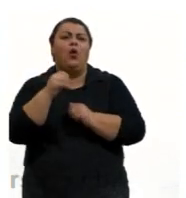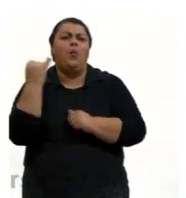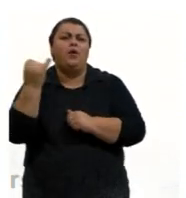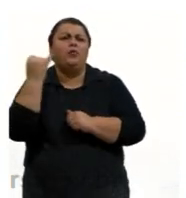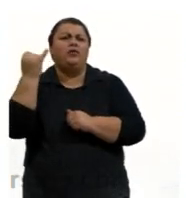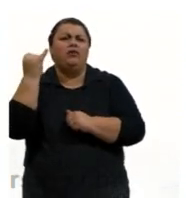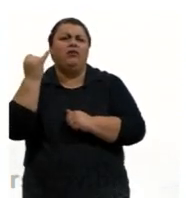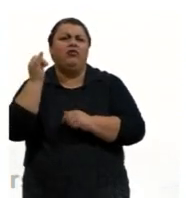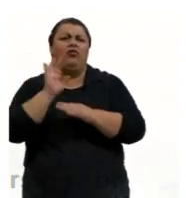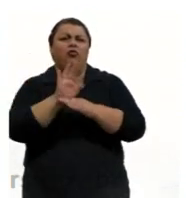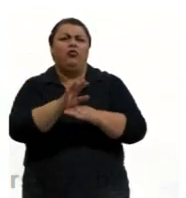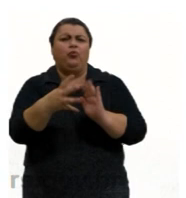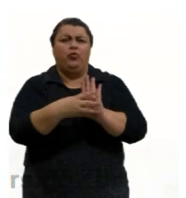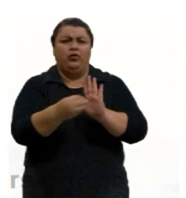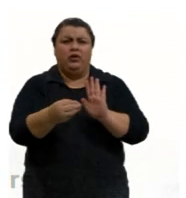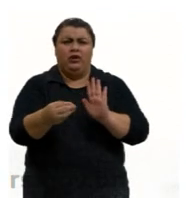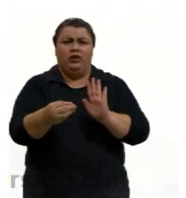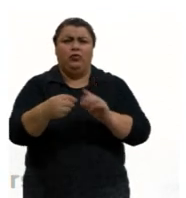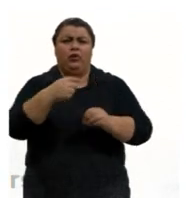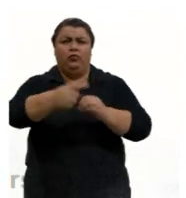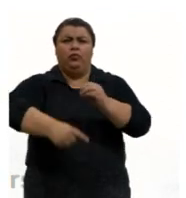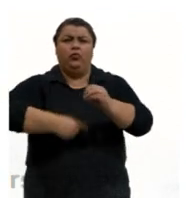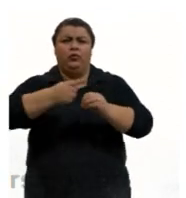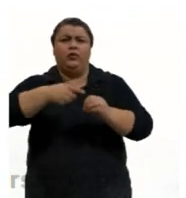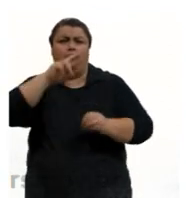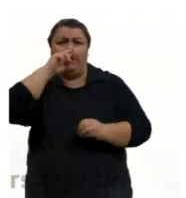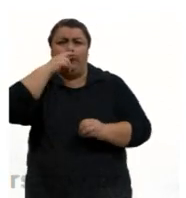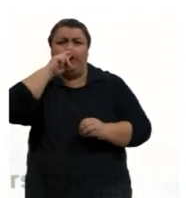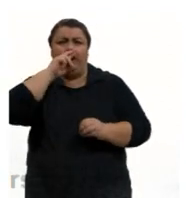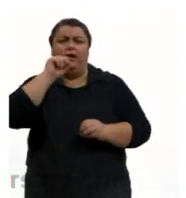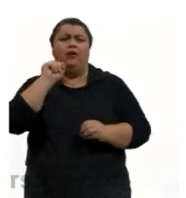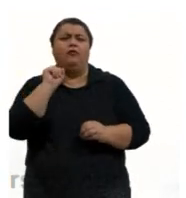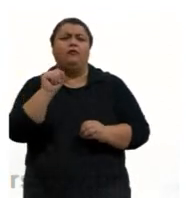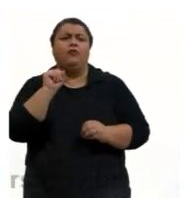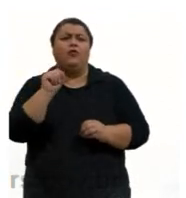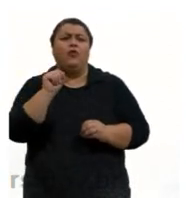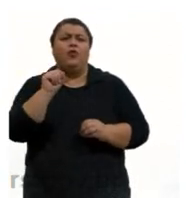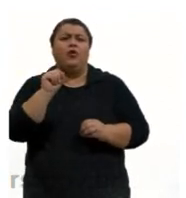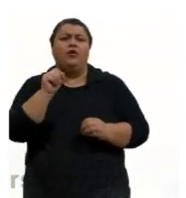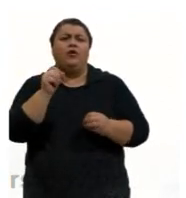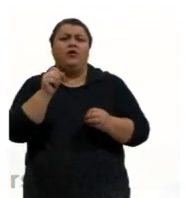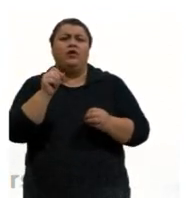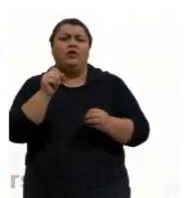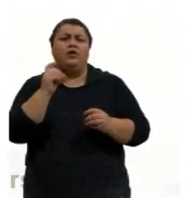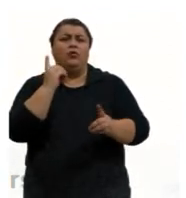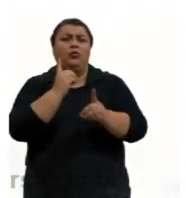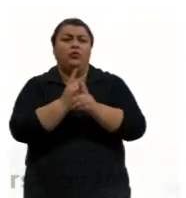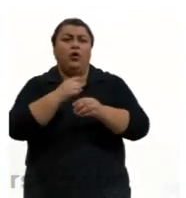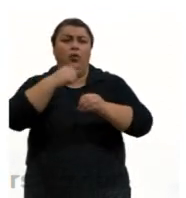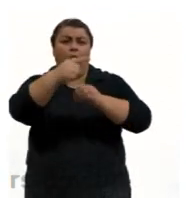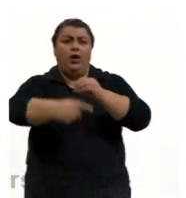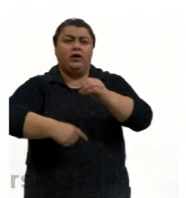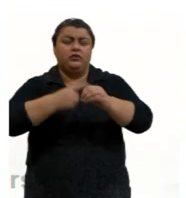contribuição do modelo atômico de Rutherford foi considerar o átomo constituído de... A. Elétrons